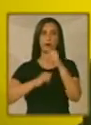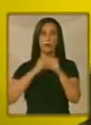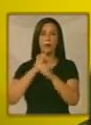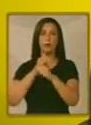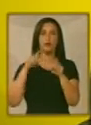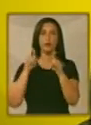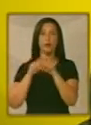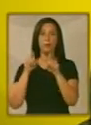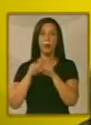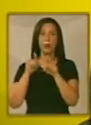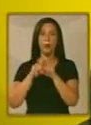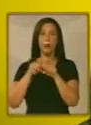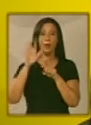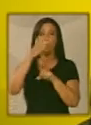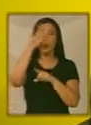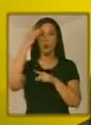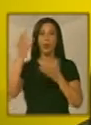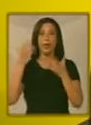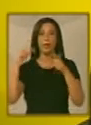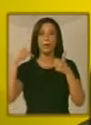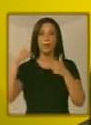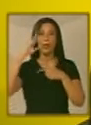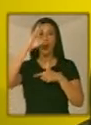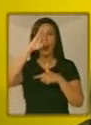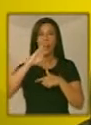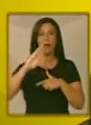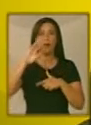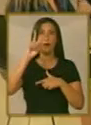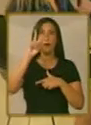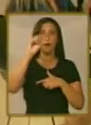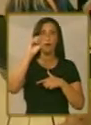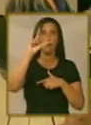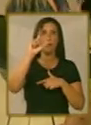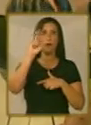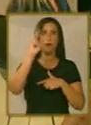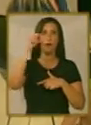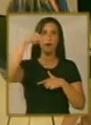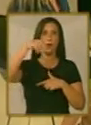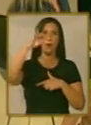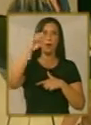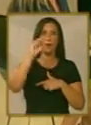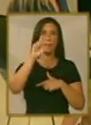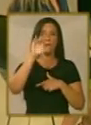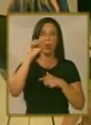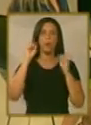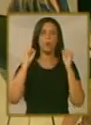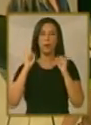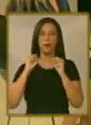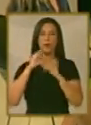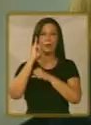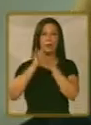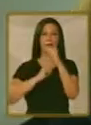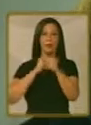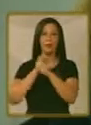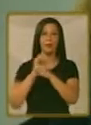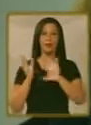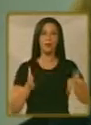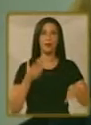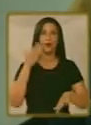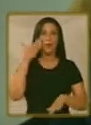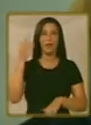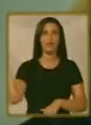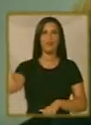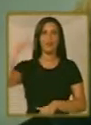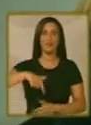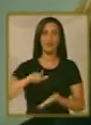voluntário, que a pessoa acha que é super importante também participar desses eventos. certeza. Paula, muitíssimo